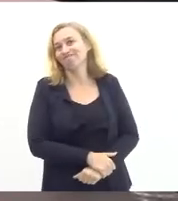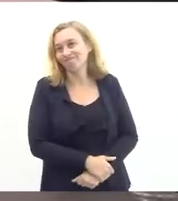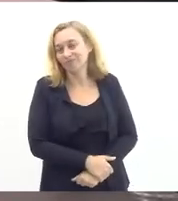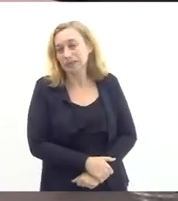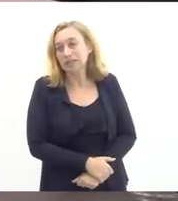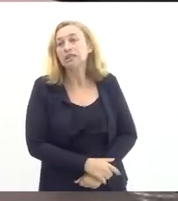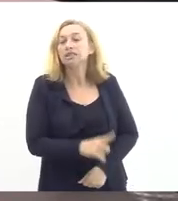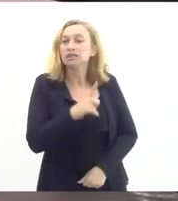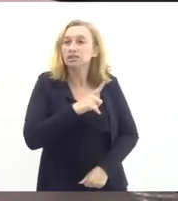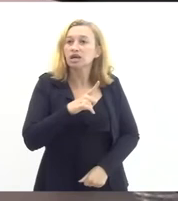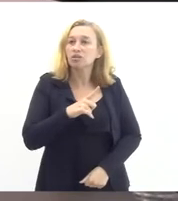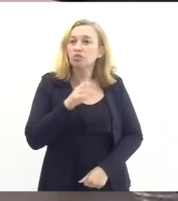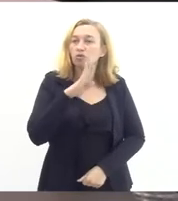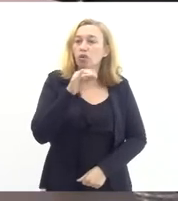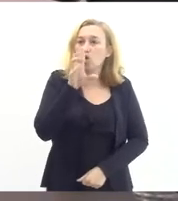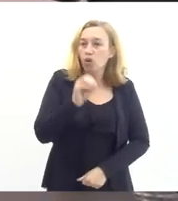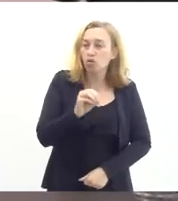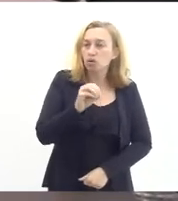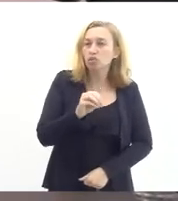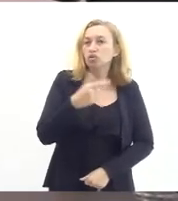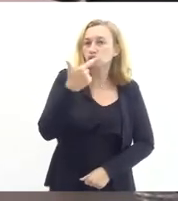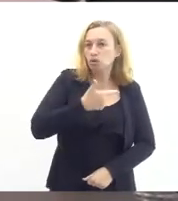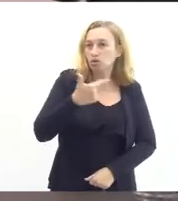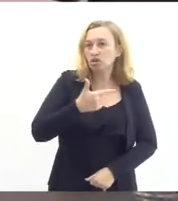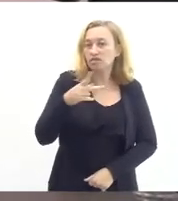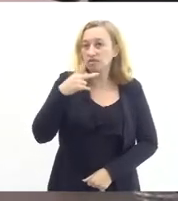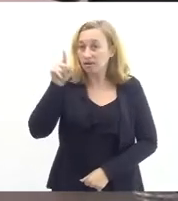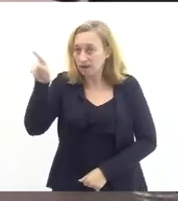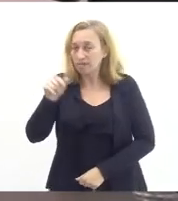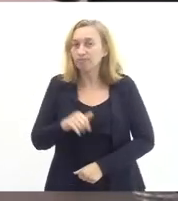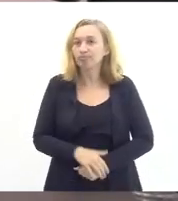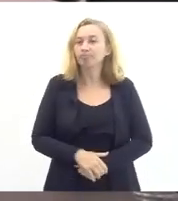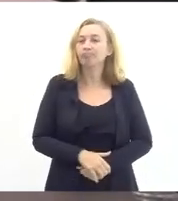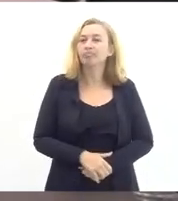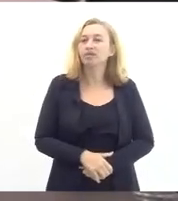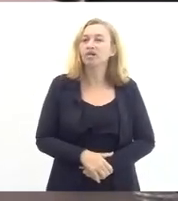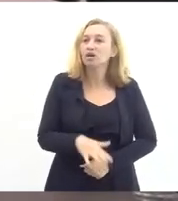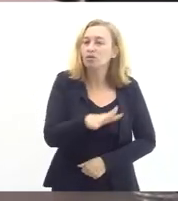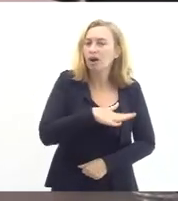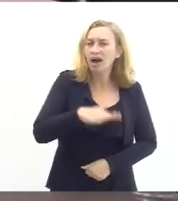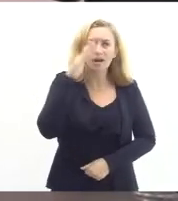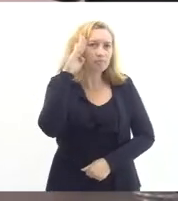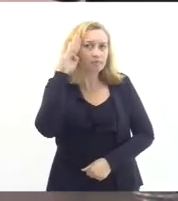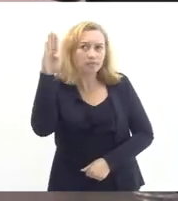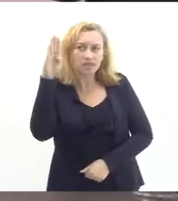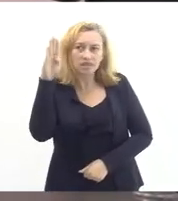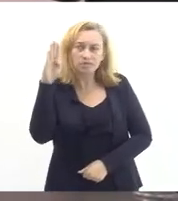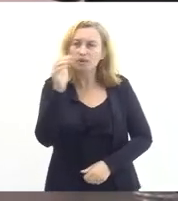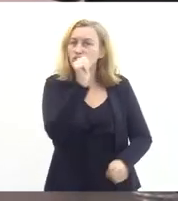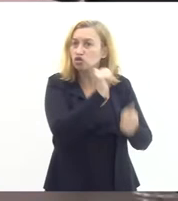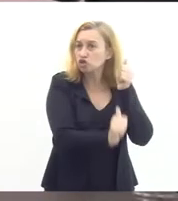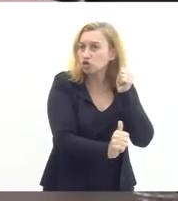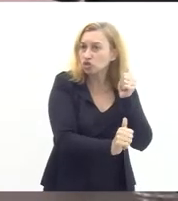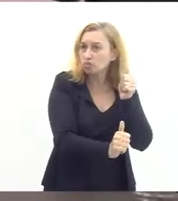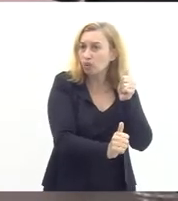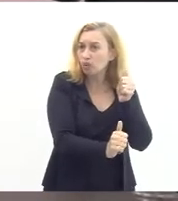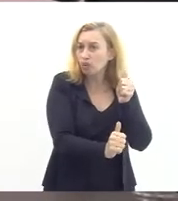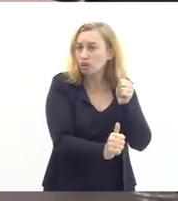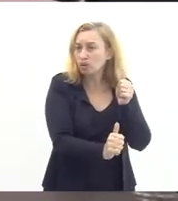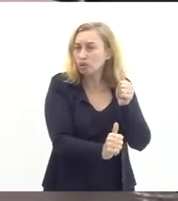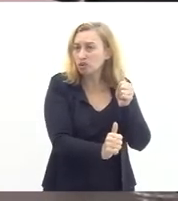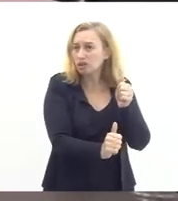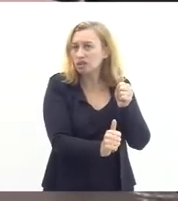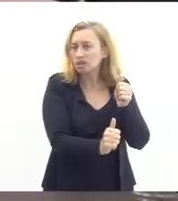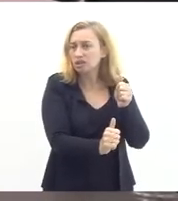nós temos um bloco 2 que é como a gente chama lá na unidade que é uma área principalmente desportiva nós temos um